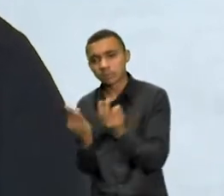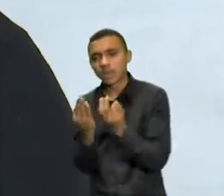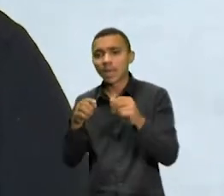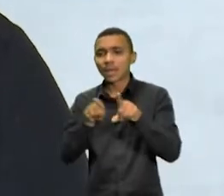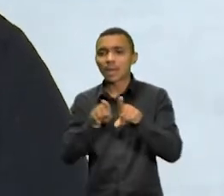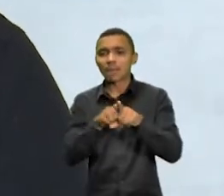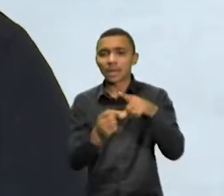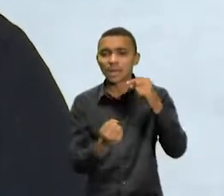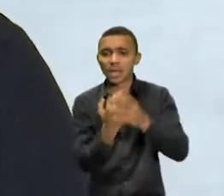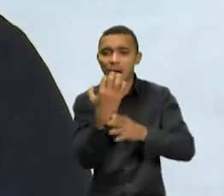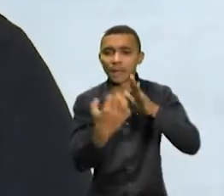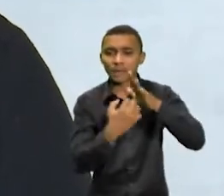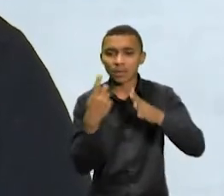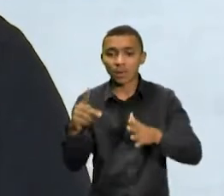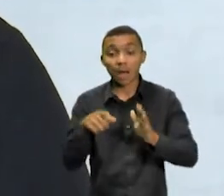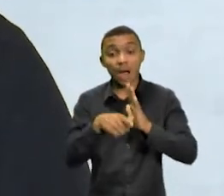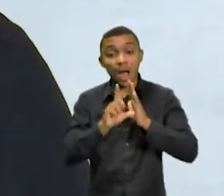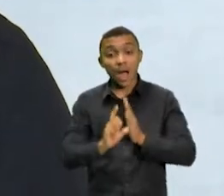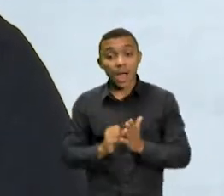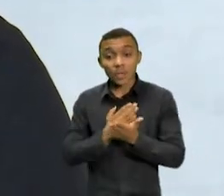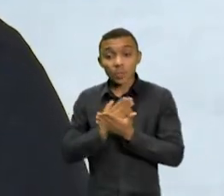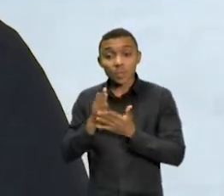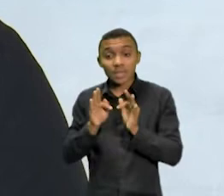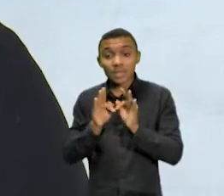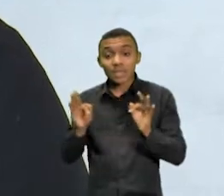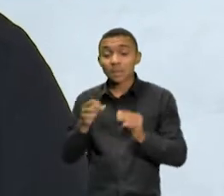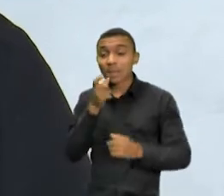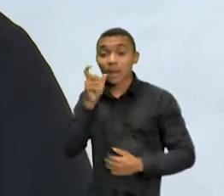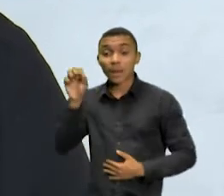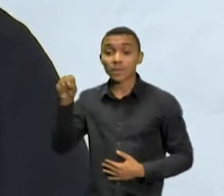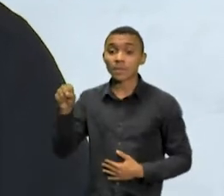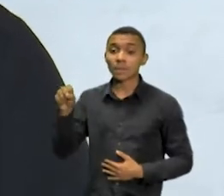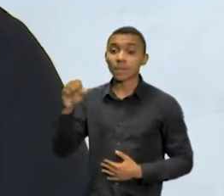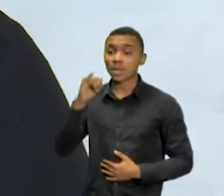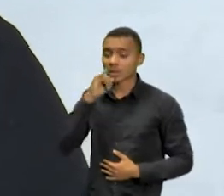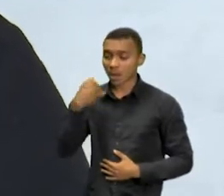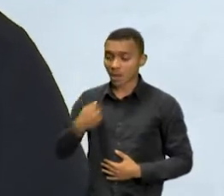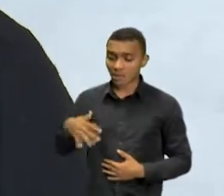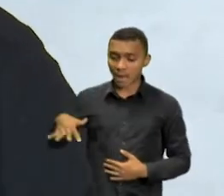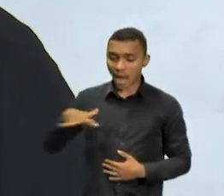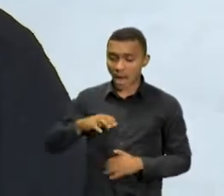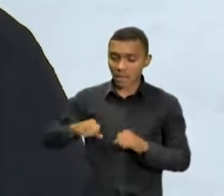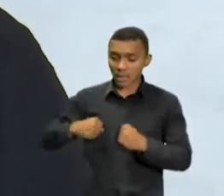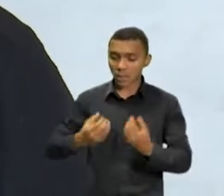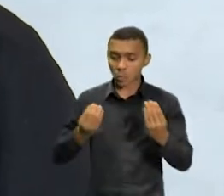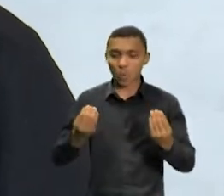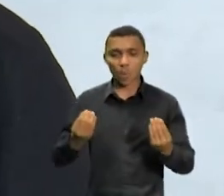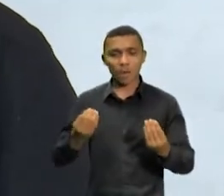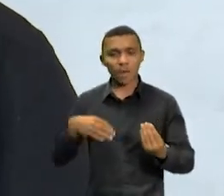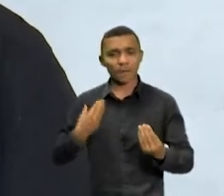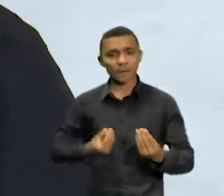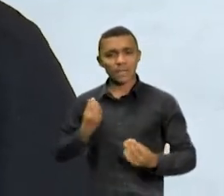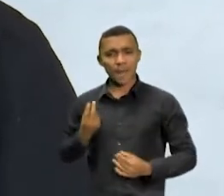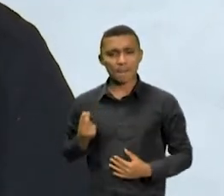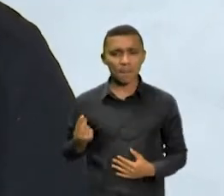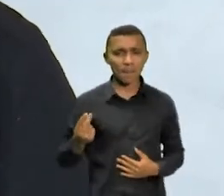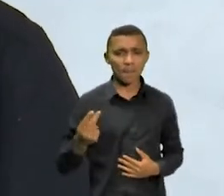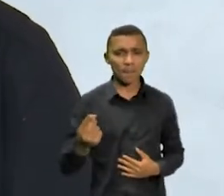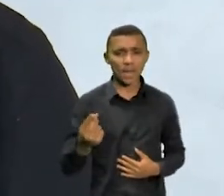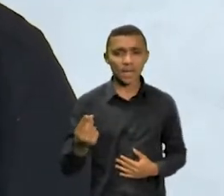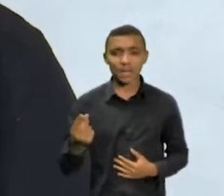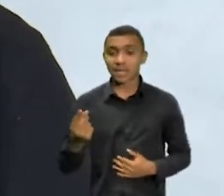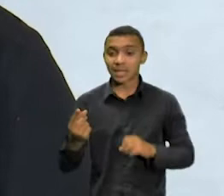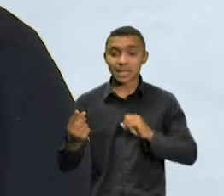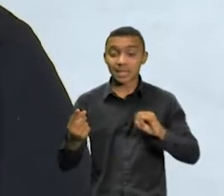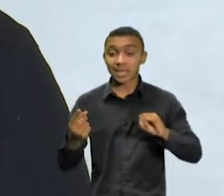também. Mas começa como sim, qual é melhor que eu posso dar aqui. E não precisa ser para o resto da sua vida. E se ele não for